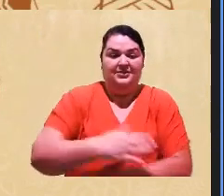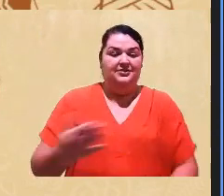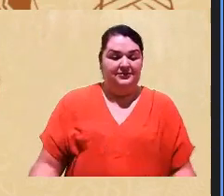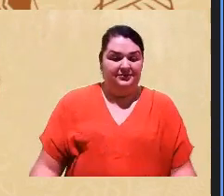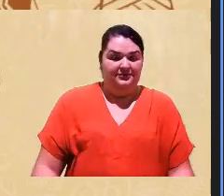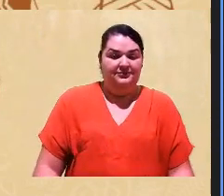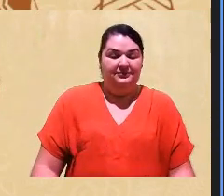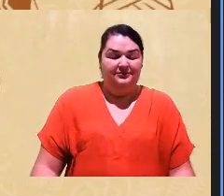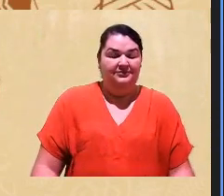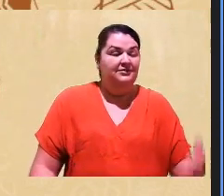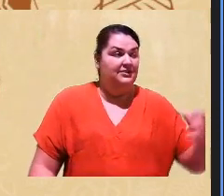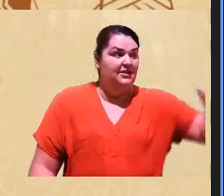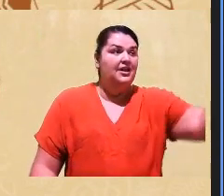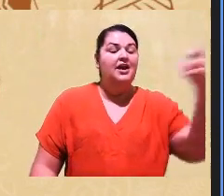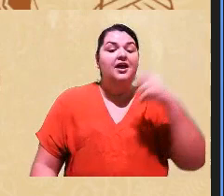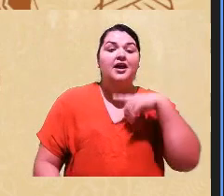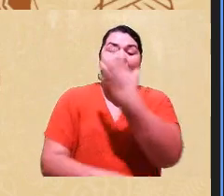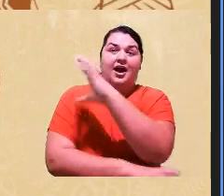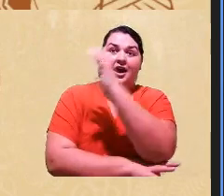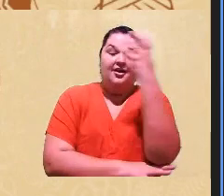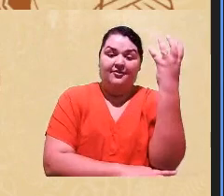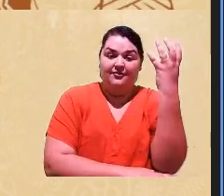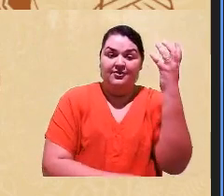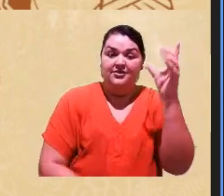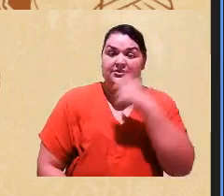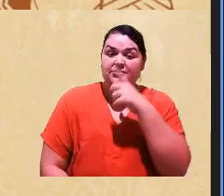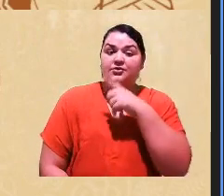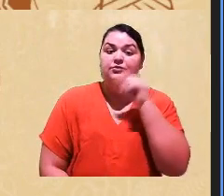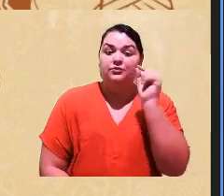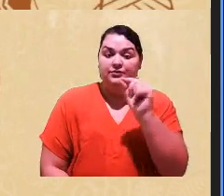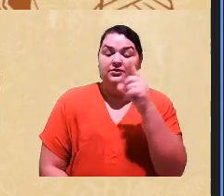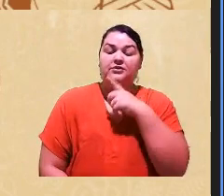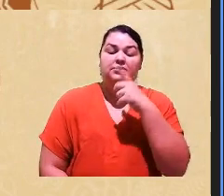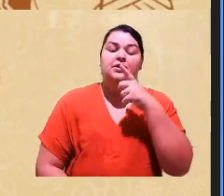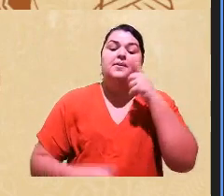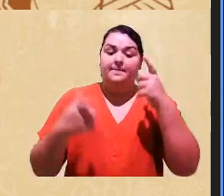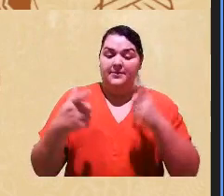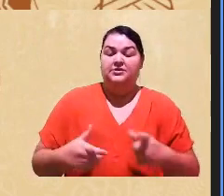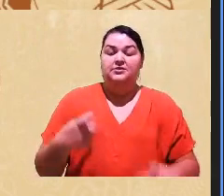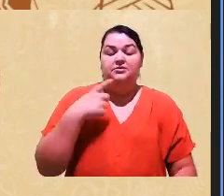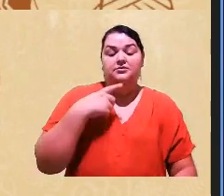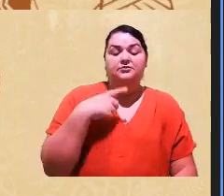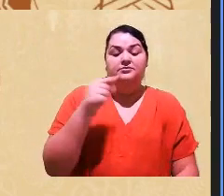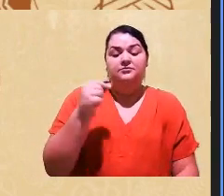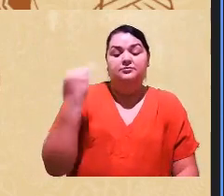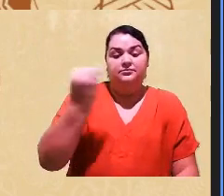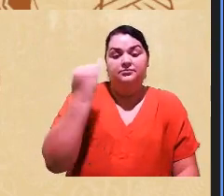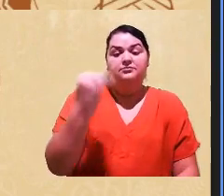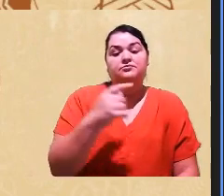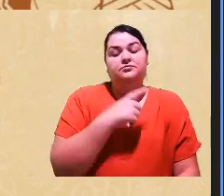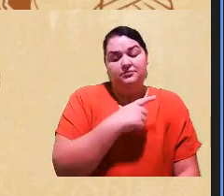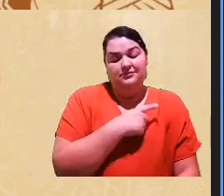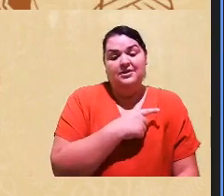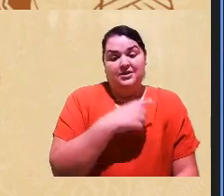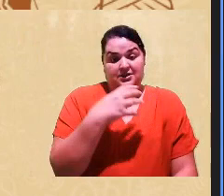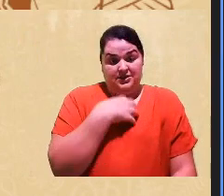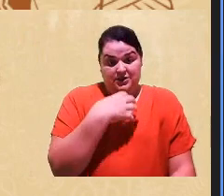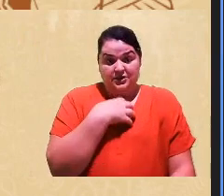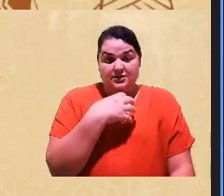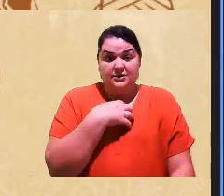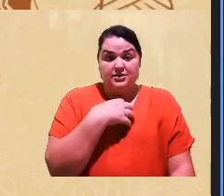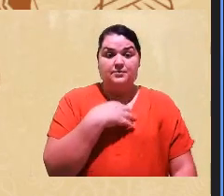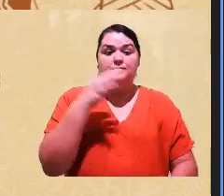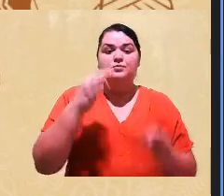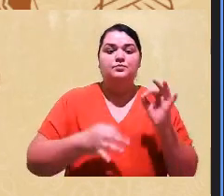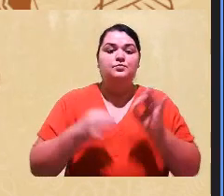árvores, assim, um lugar que seja, é esse, esse lugar que nós merecemos estar, em função dessas injustiças